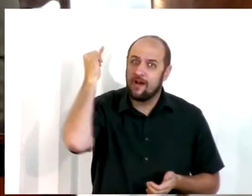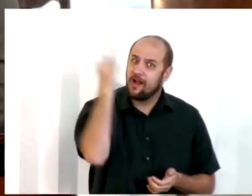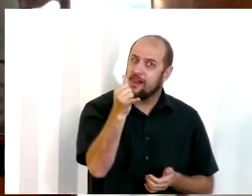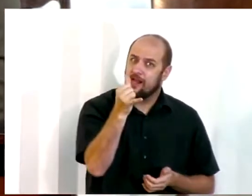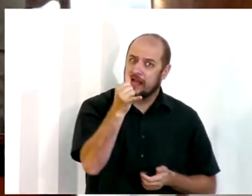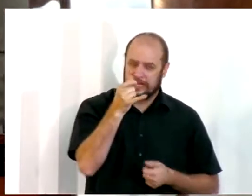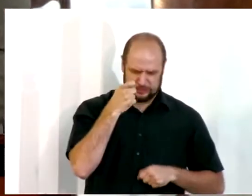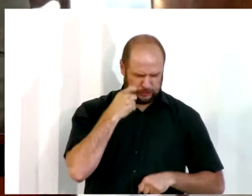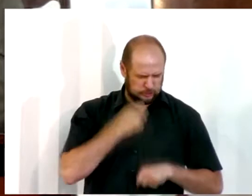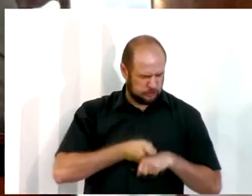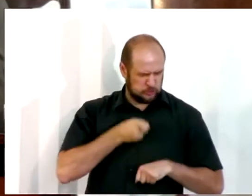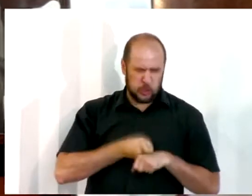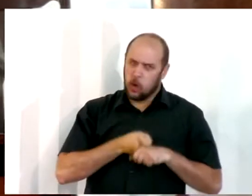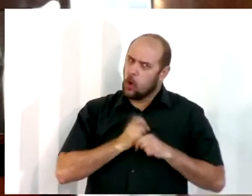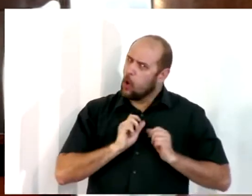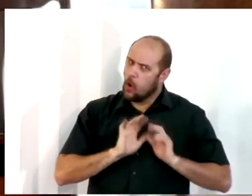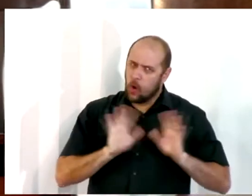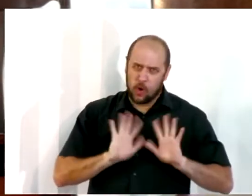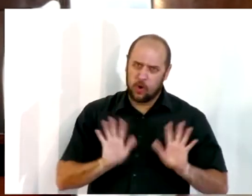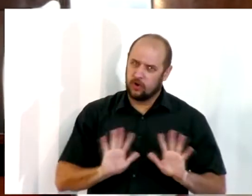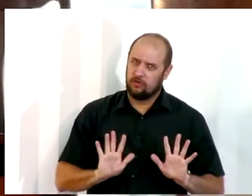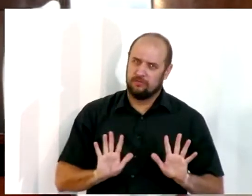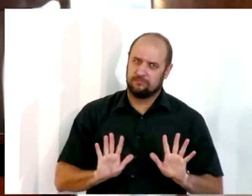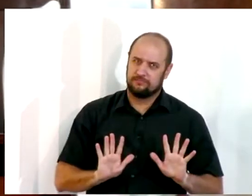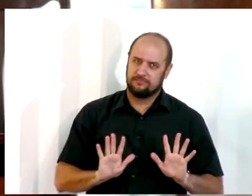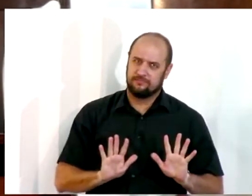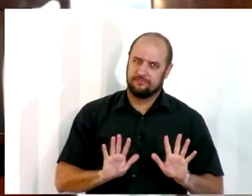não endureçais o coração.